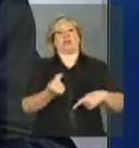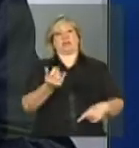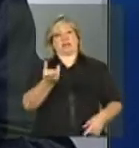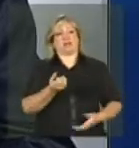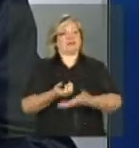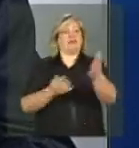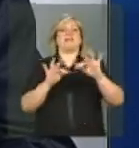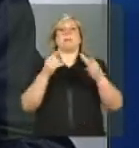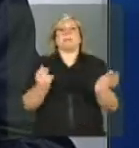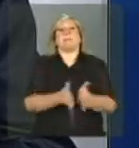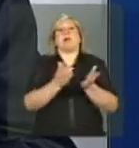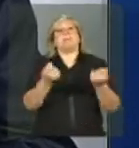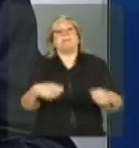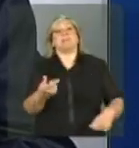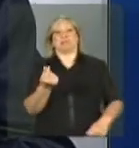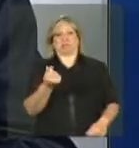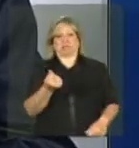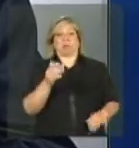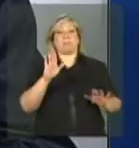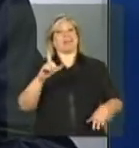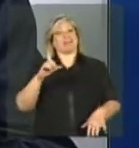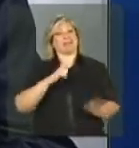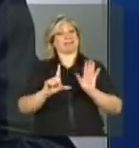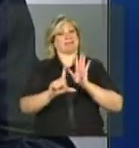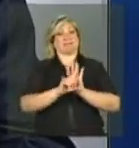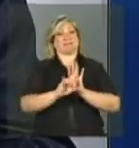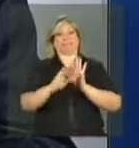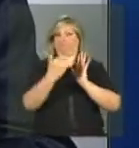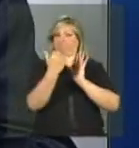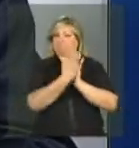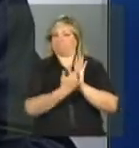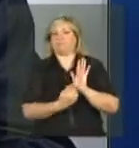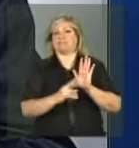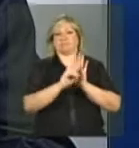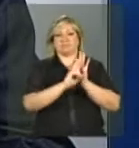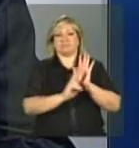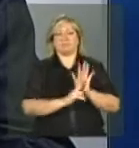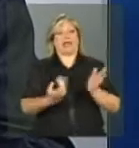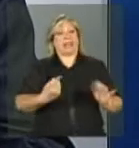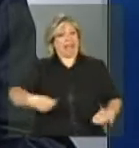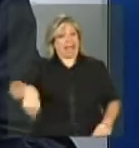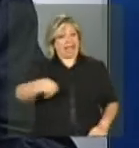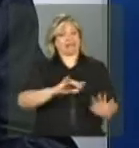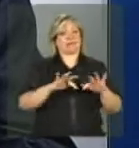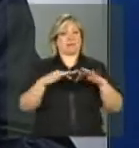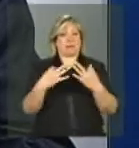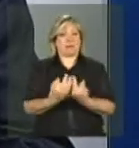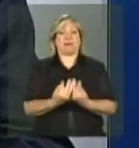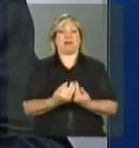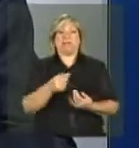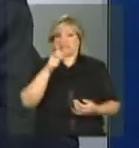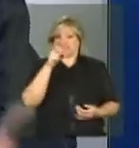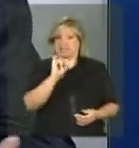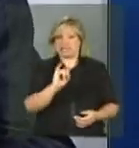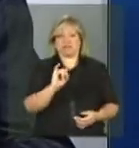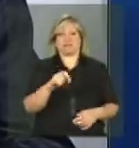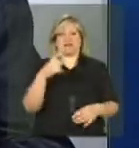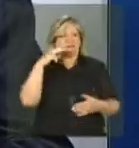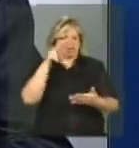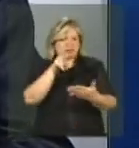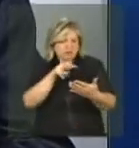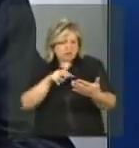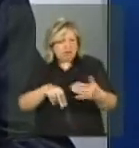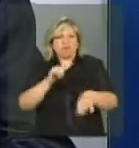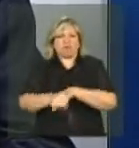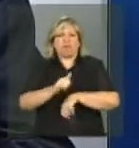de outubro é o prazo para a identificação destas famílias. Atualmente estas famílias estão com o benefício bloqueado, né? Temos até 31 de